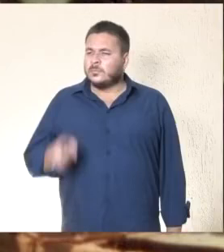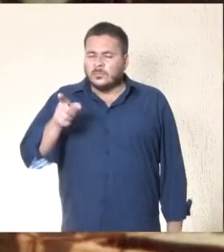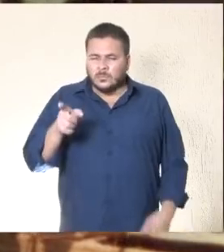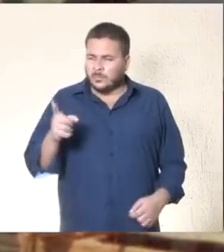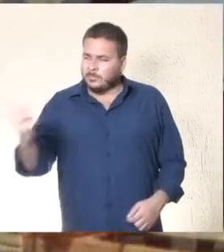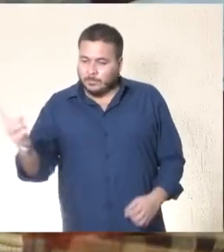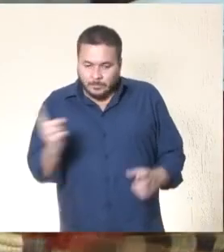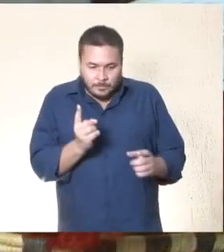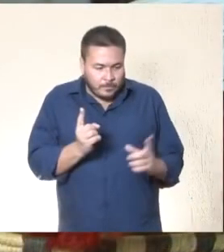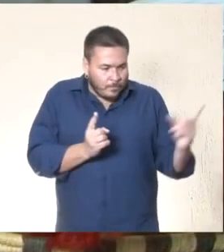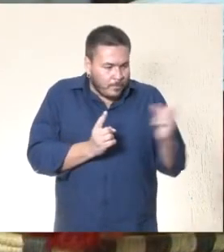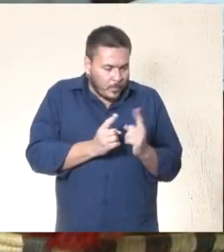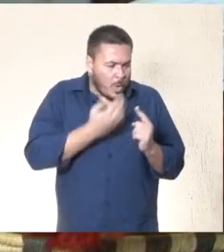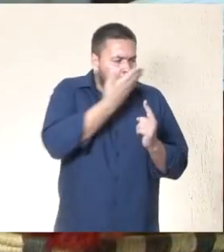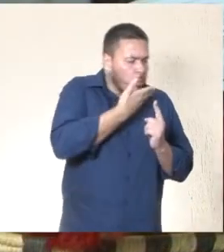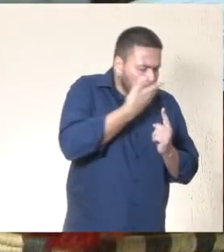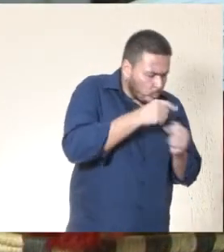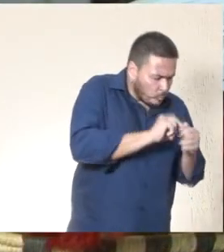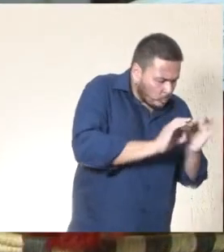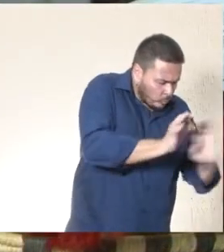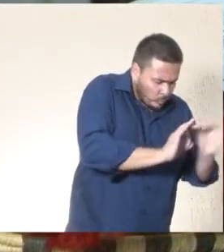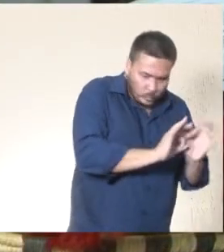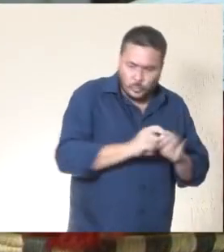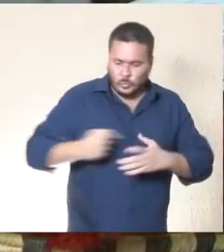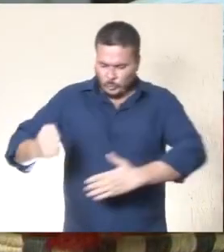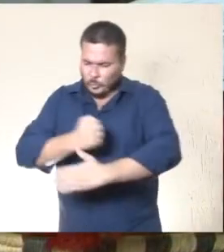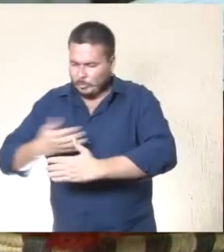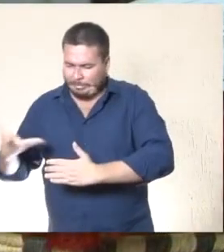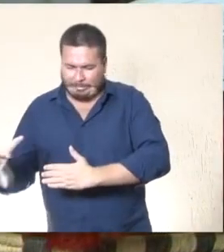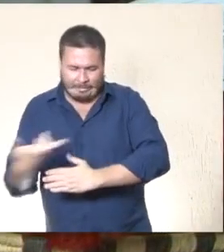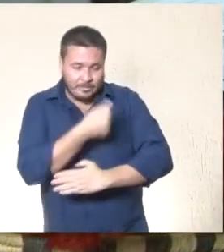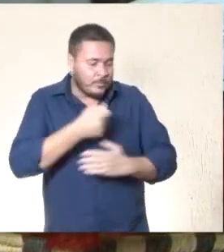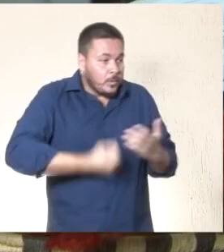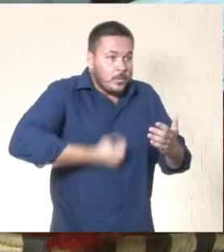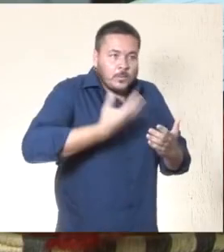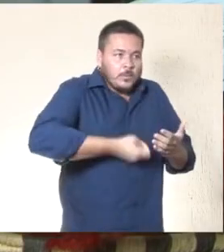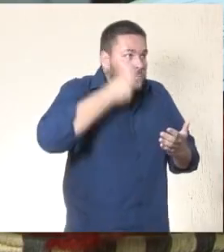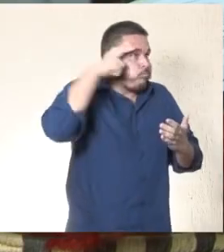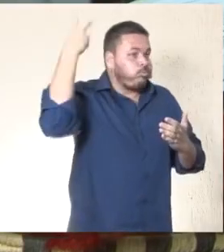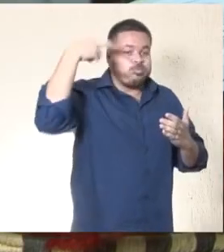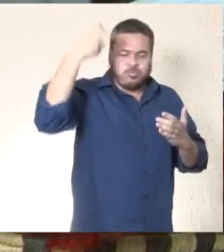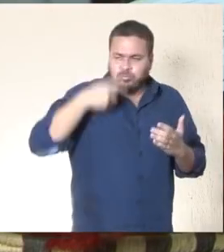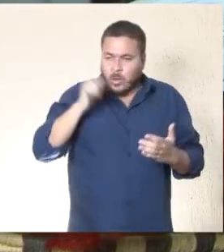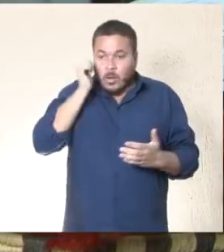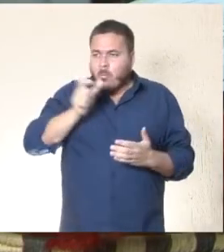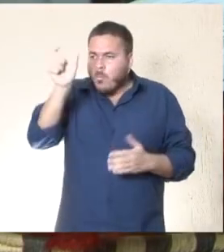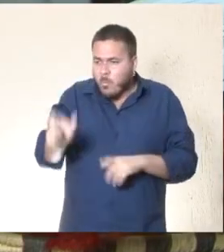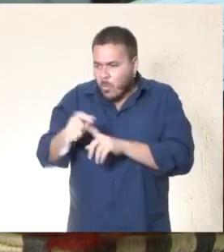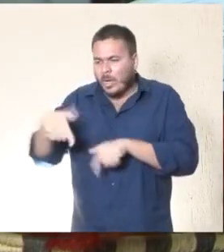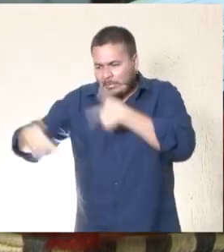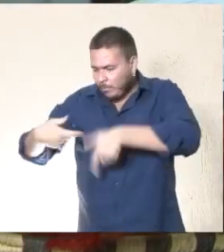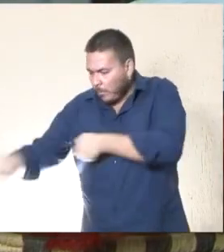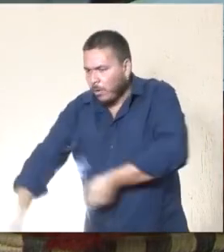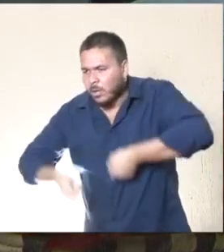Você começa a juntar uma doceira com a exímia cozinheira, uma poetisa brilhante, uma mulher, você tá